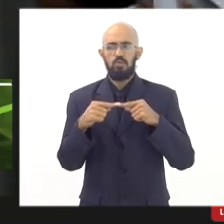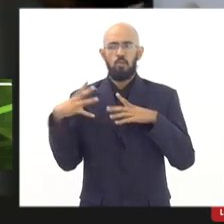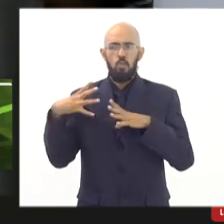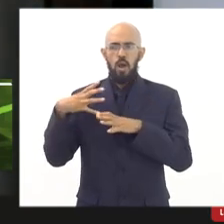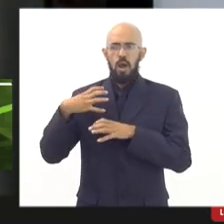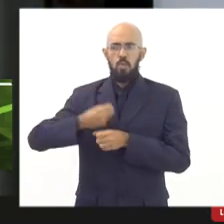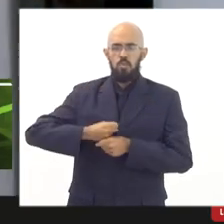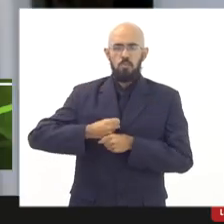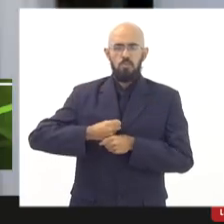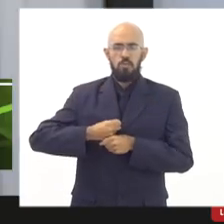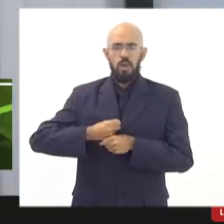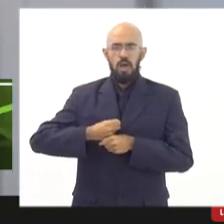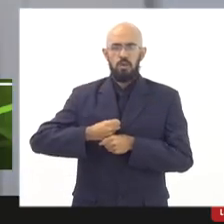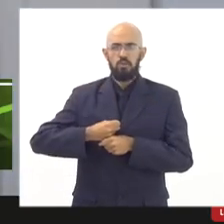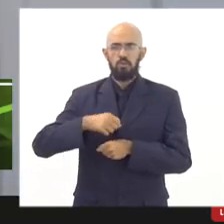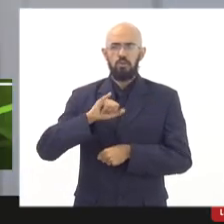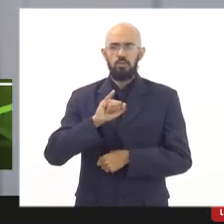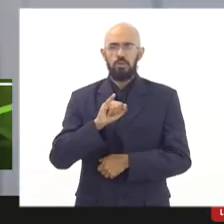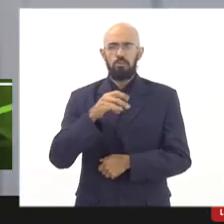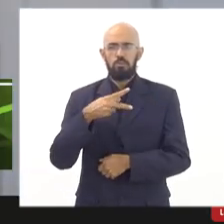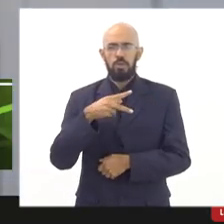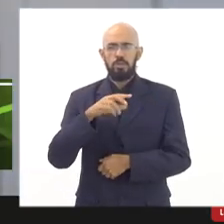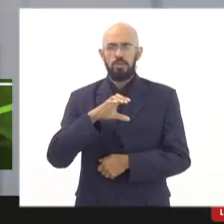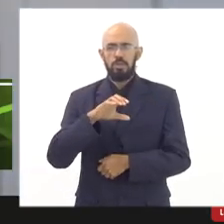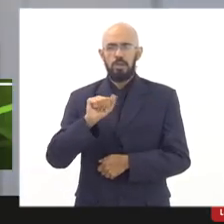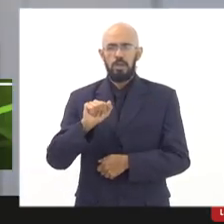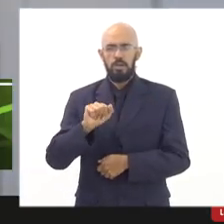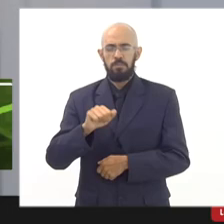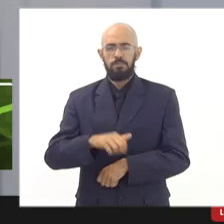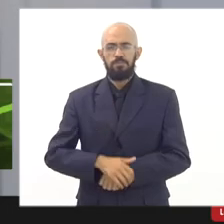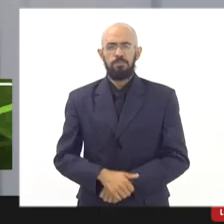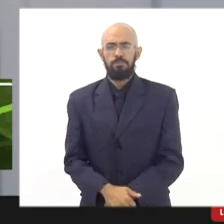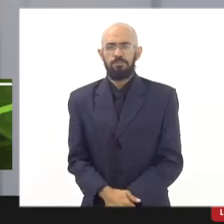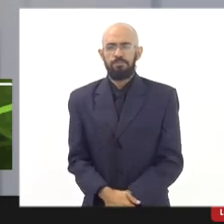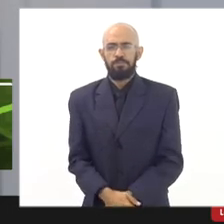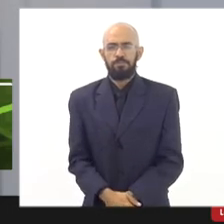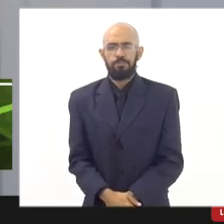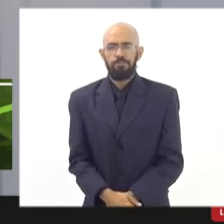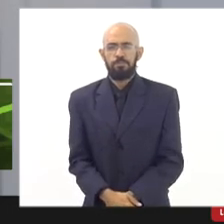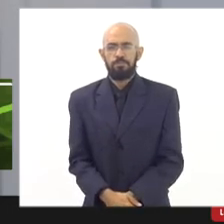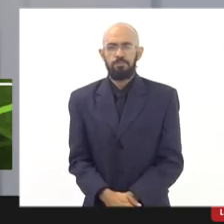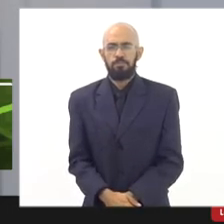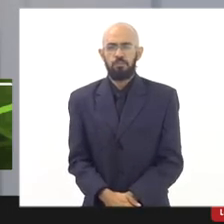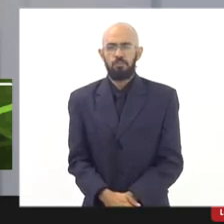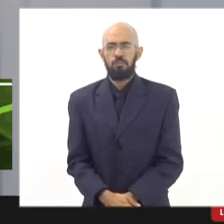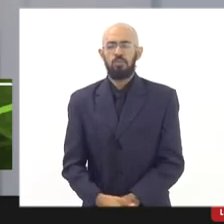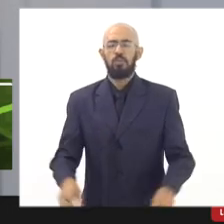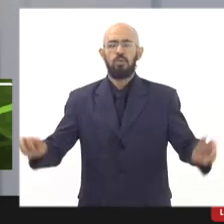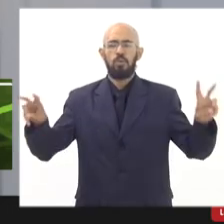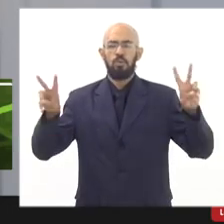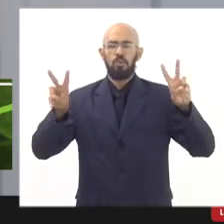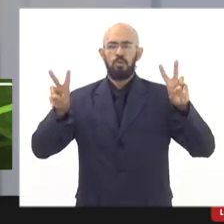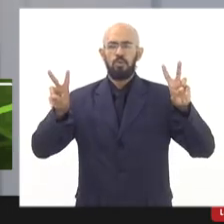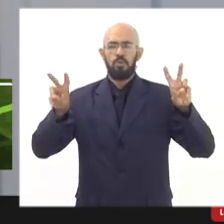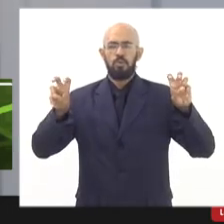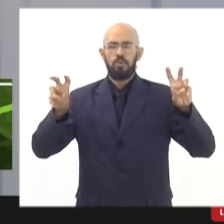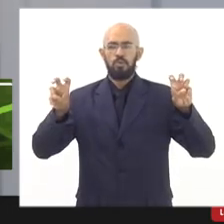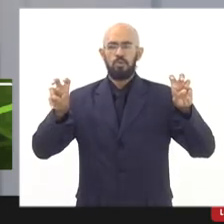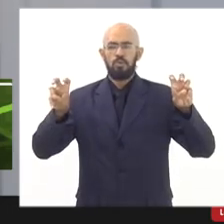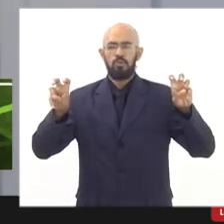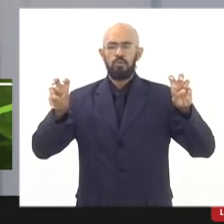do IPCA de fevereiro de 2021 abaixo do gestor. Com relação à tabela FDB,